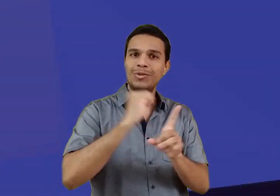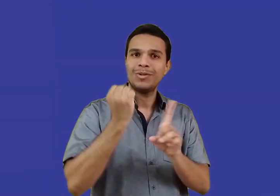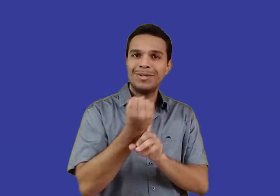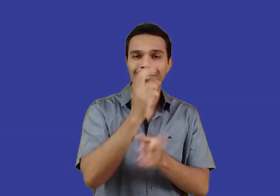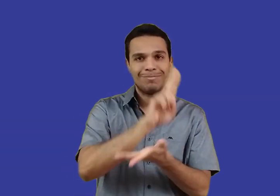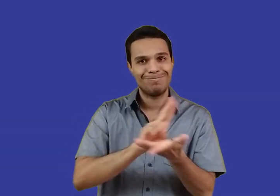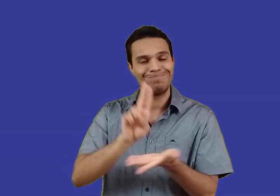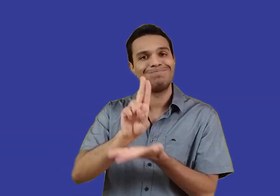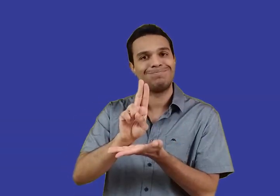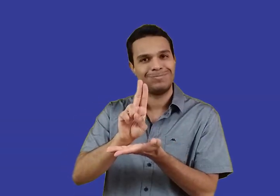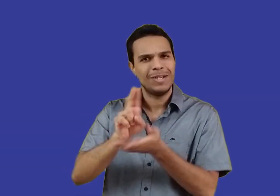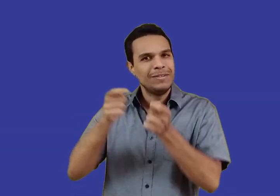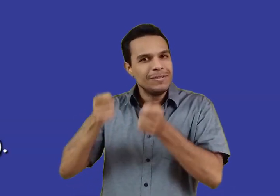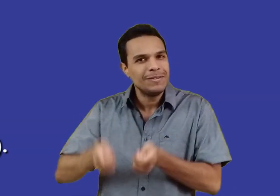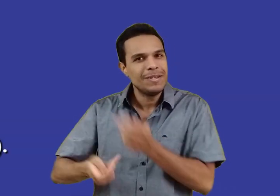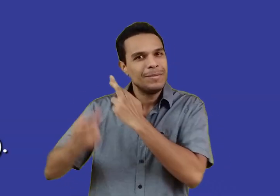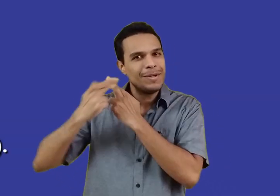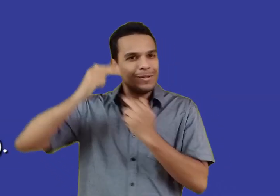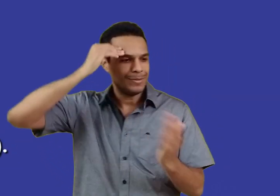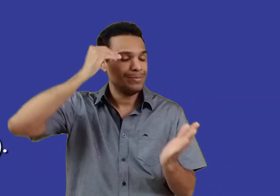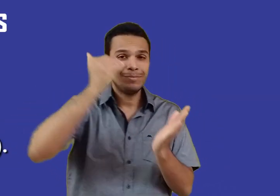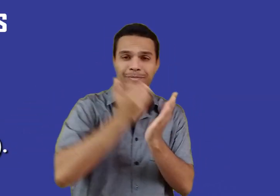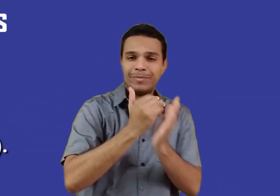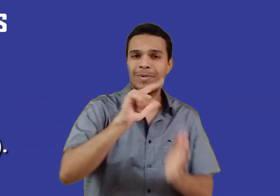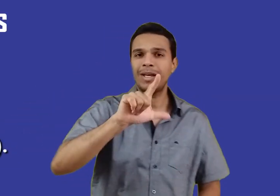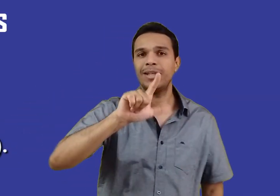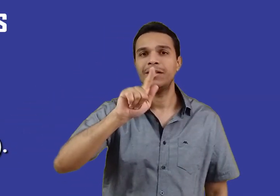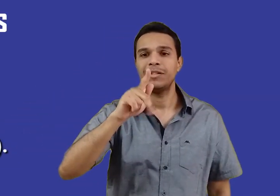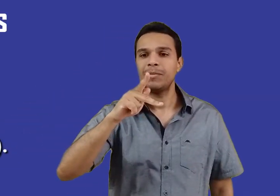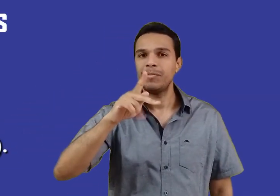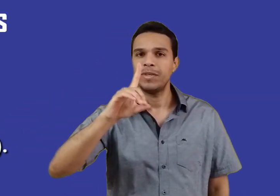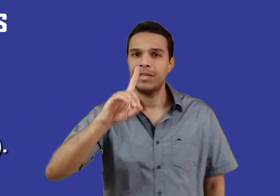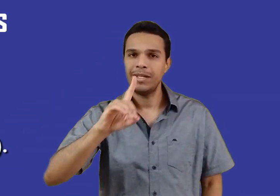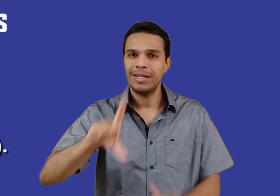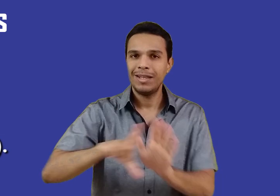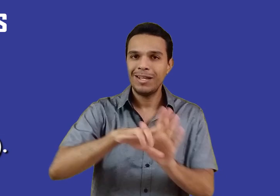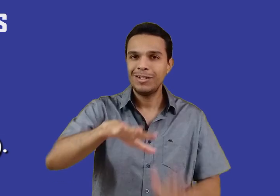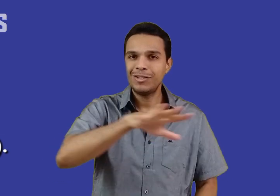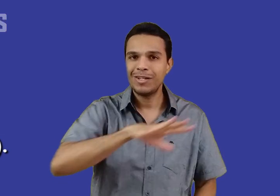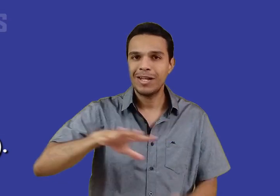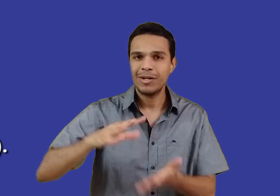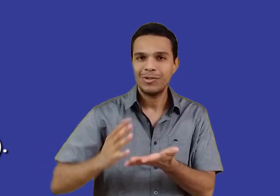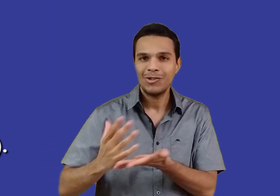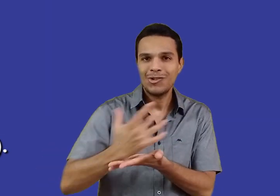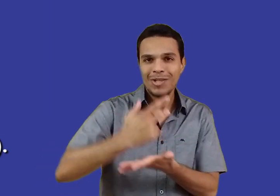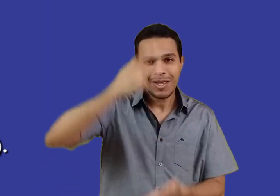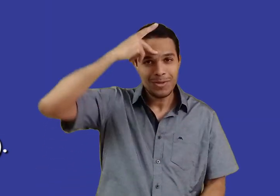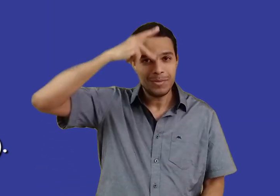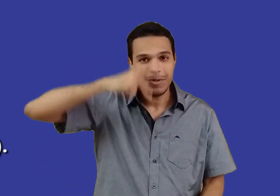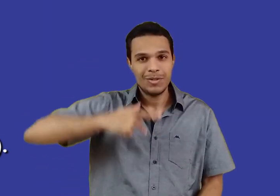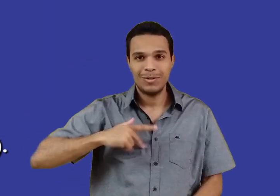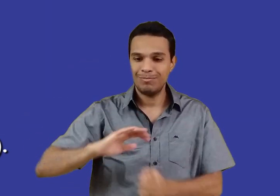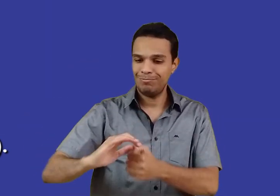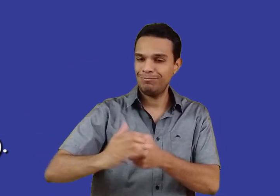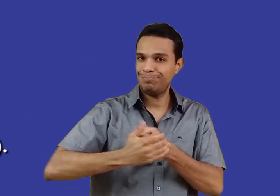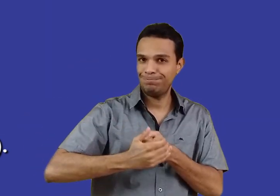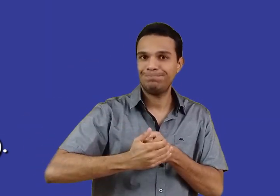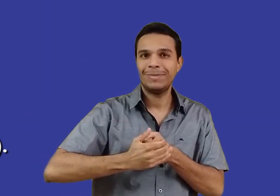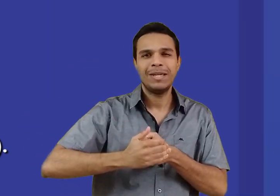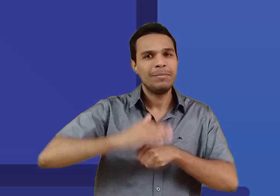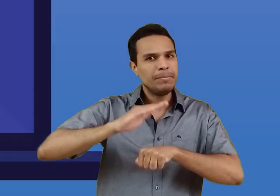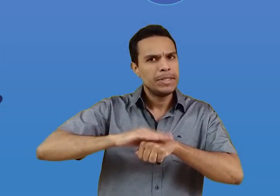corpo social da universidade, firmando nosso compromisso com a Lei Geral de Proteção de Dados Pessoais, LGPD.